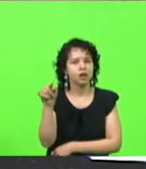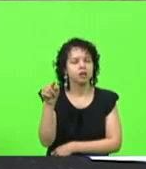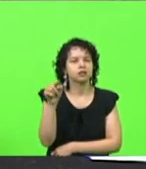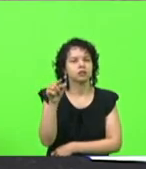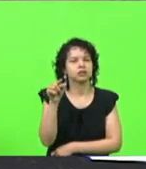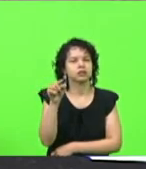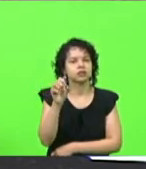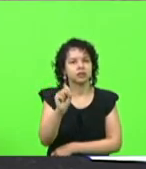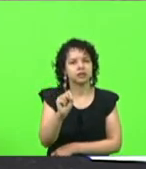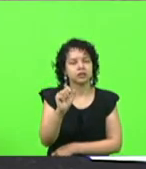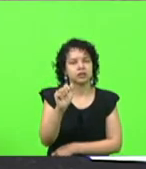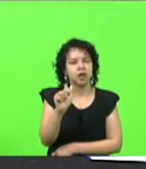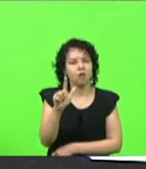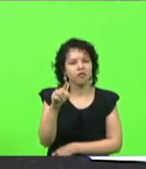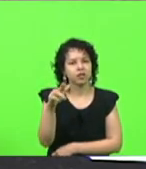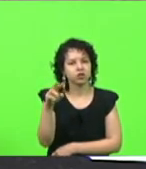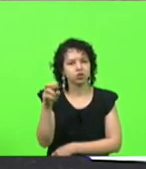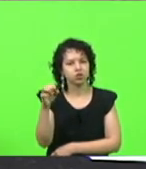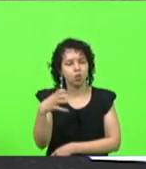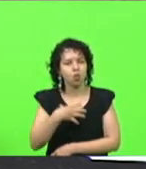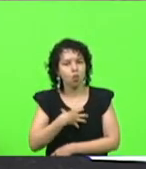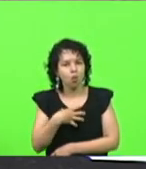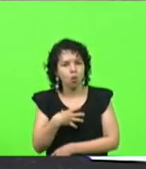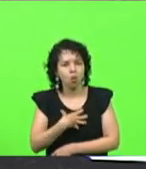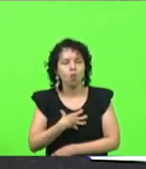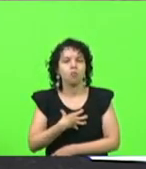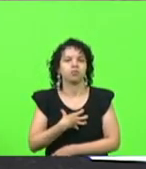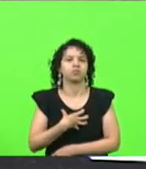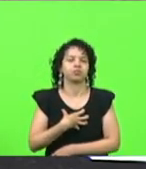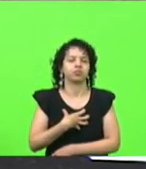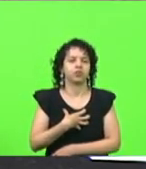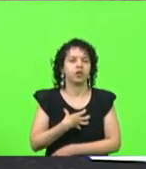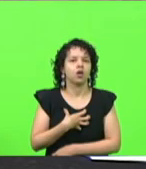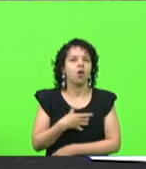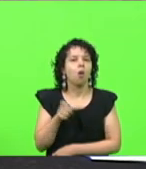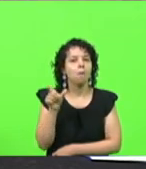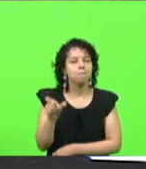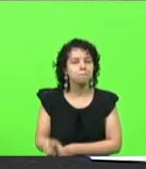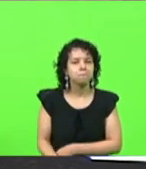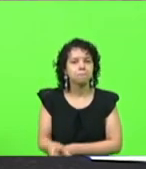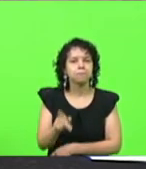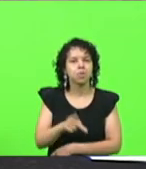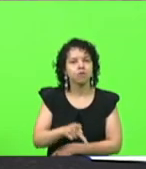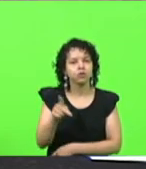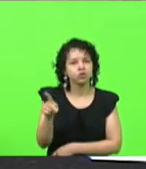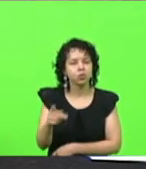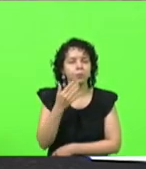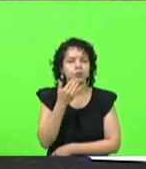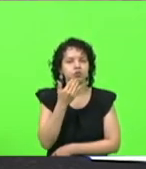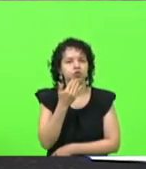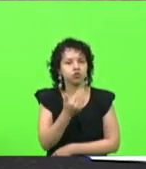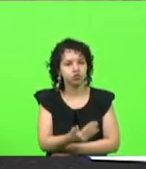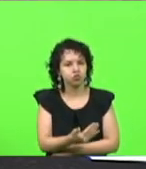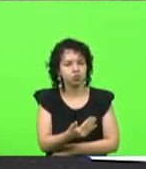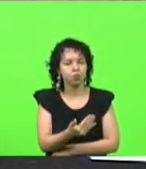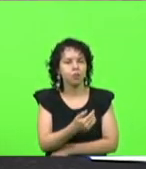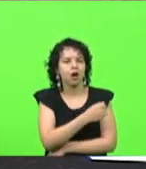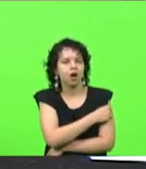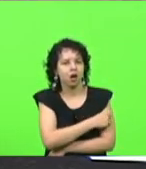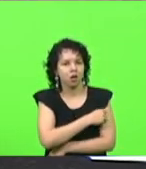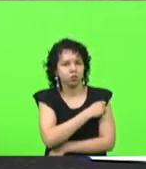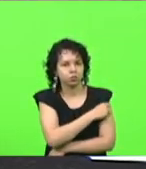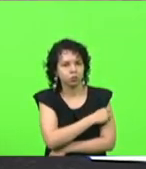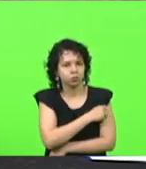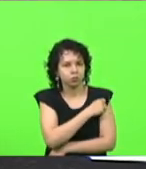mas a atitude de um professor que pediu para os alunos, deputado Kennedy,